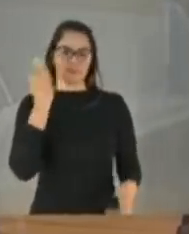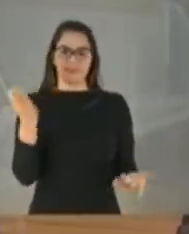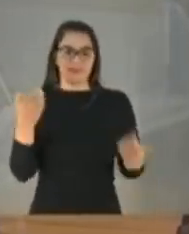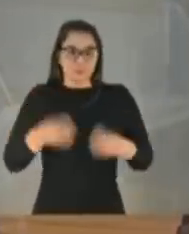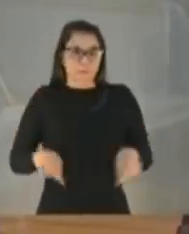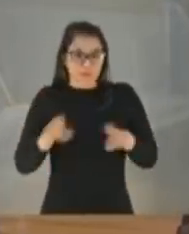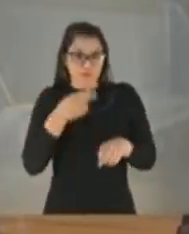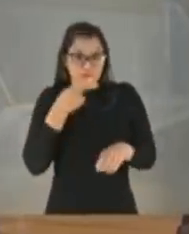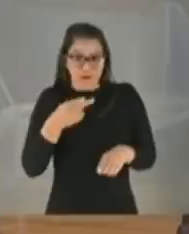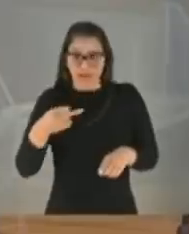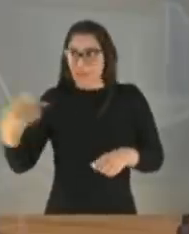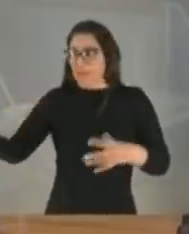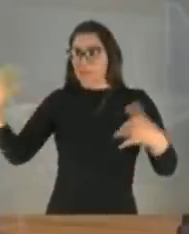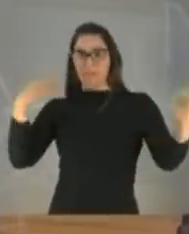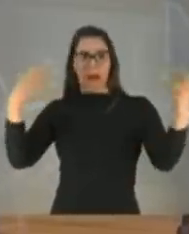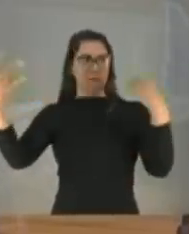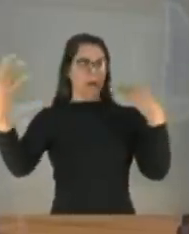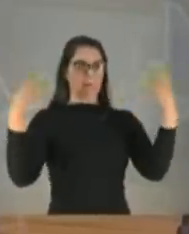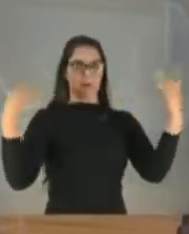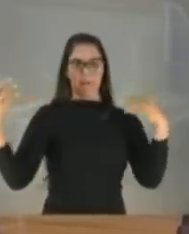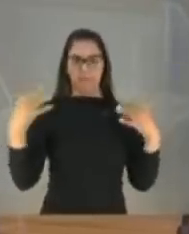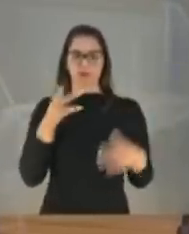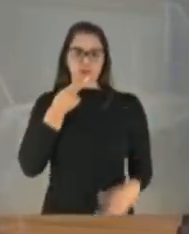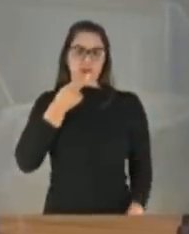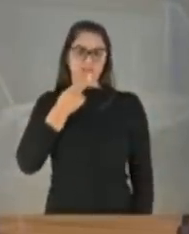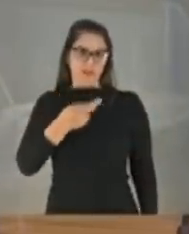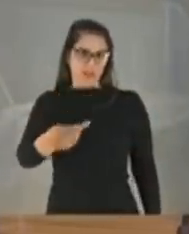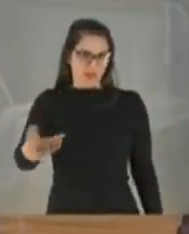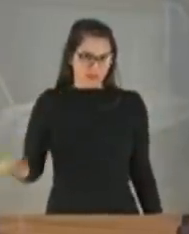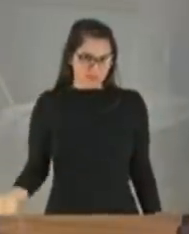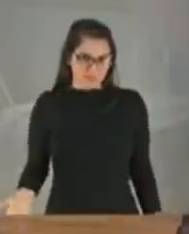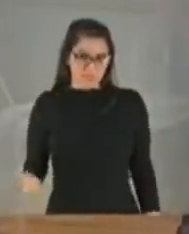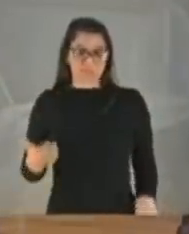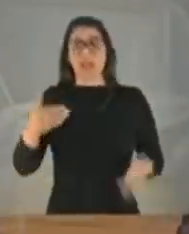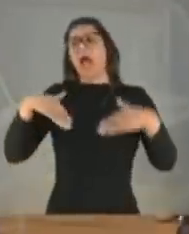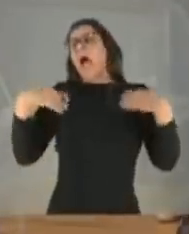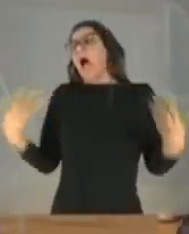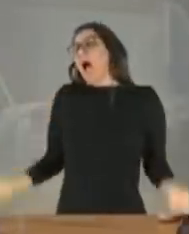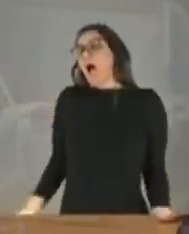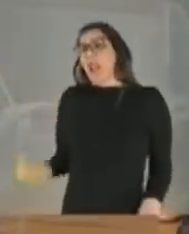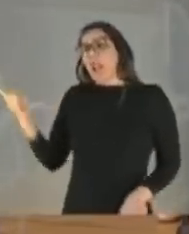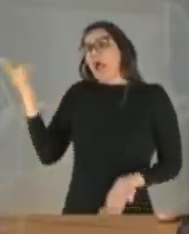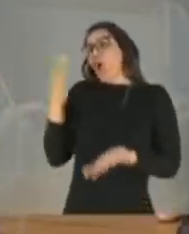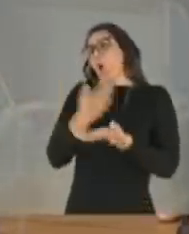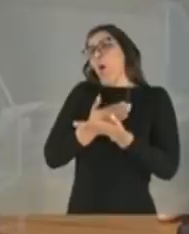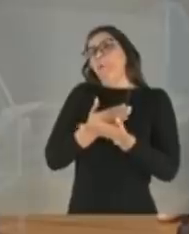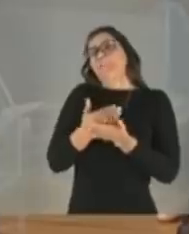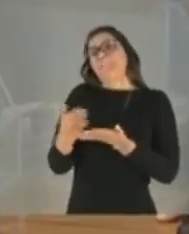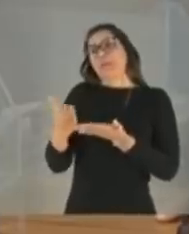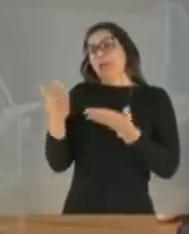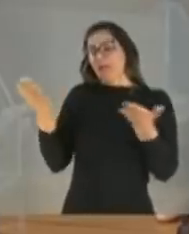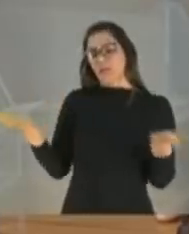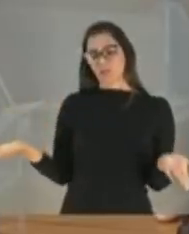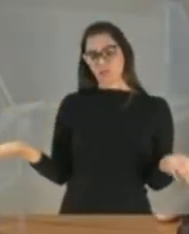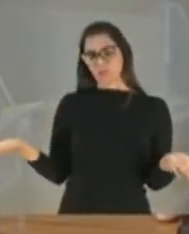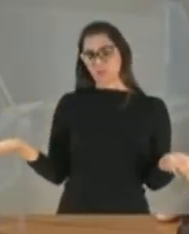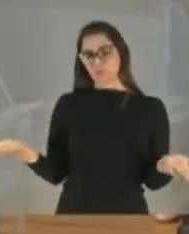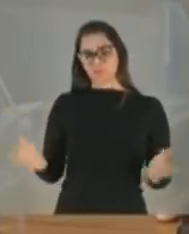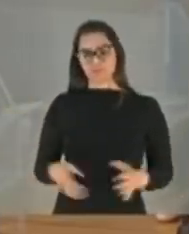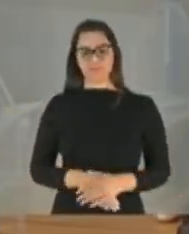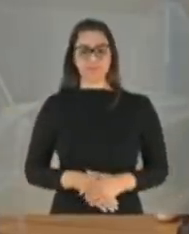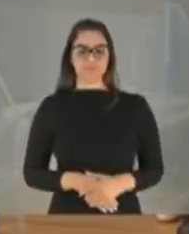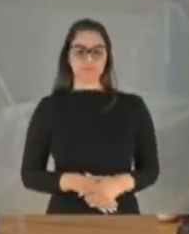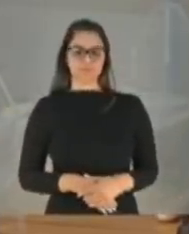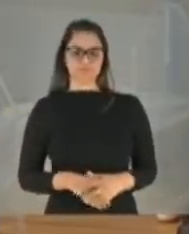eu dizer aqui. Já vieram aqui os aloprados dizerem. Era o começo da pandemia. Senador, me intermite. ele puderá. Não,